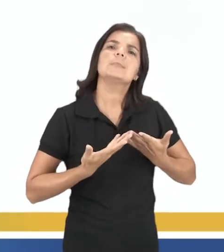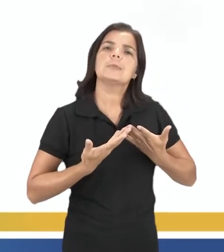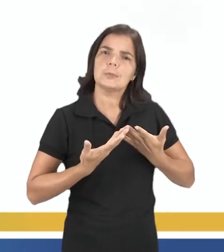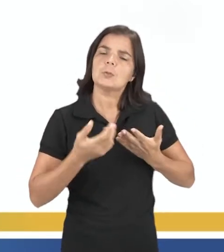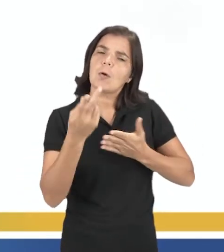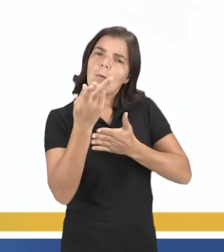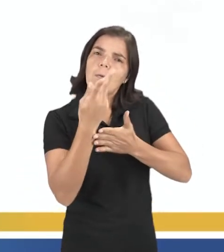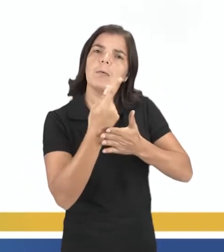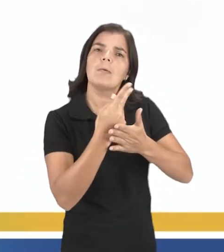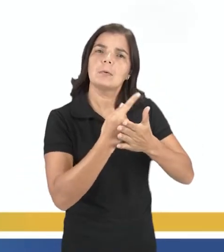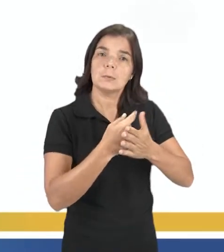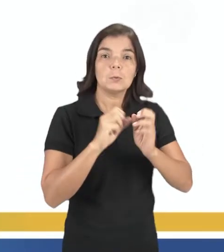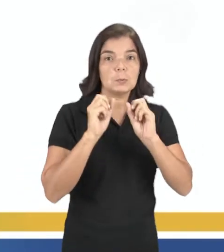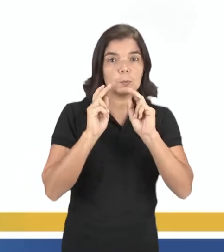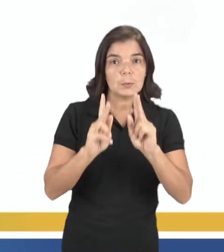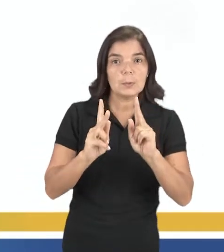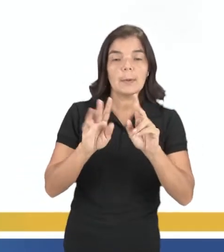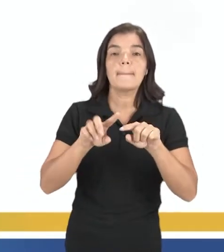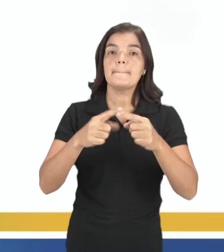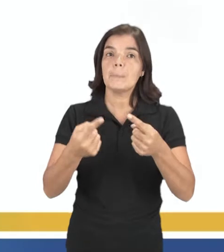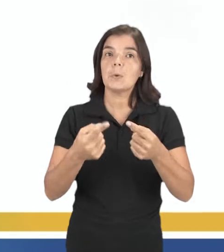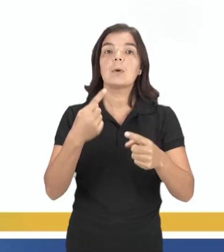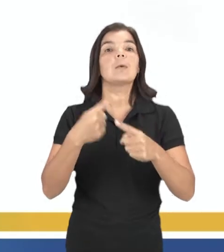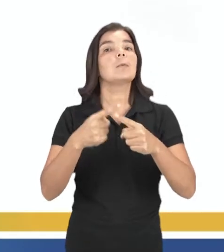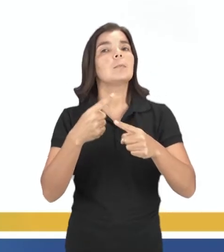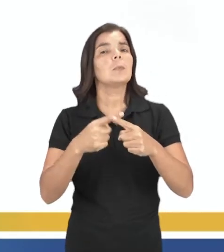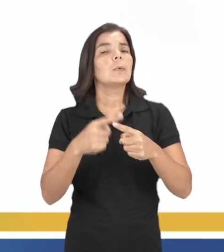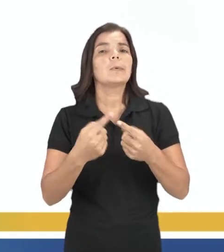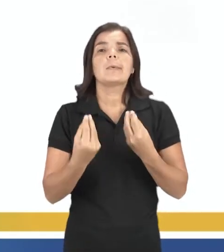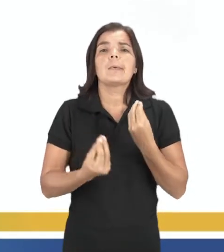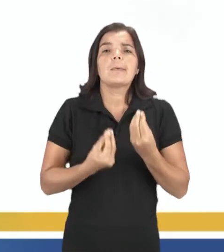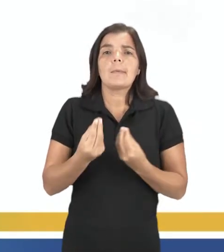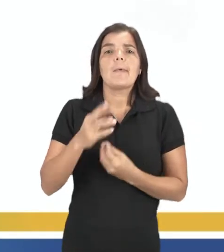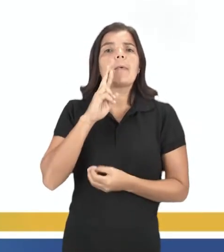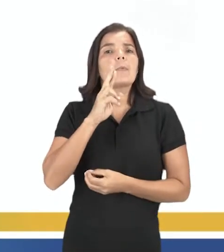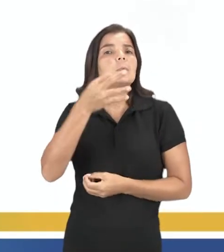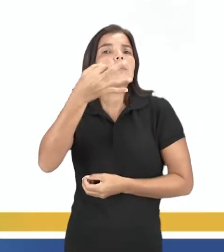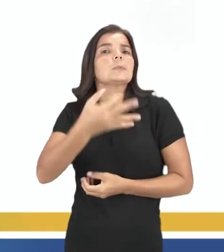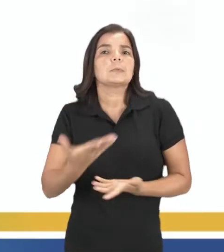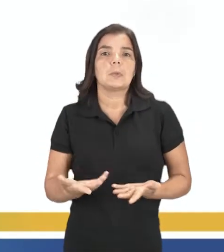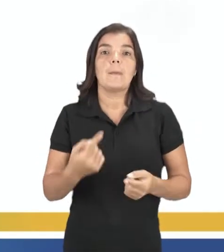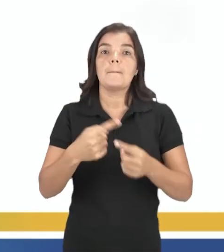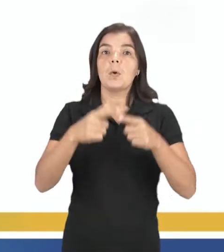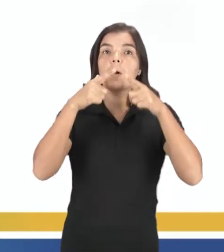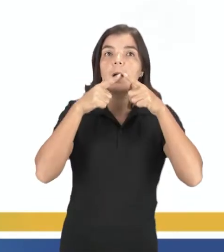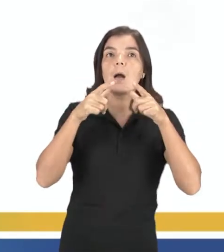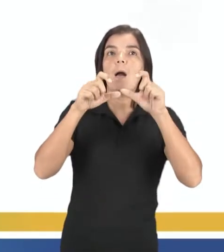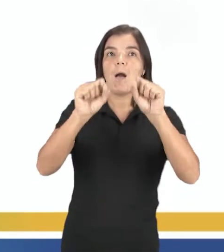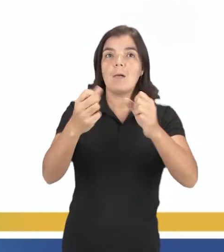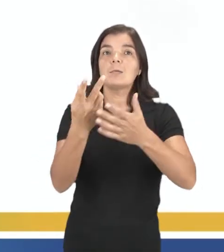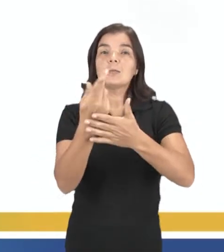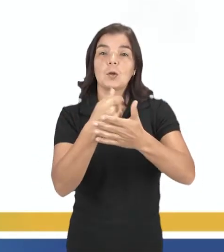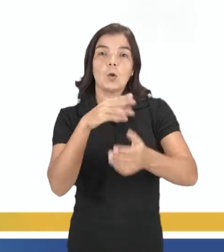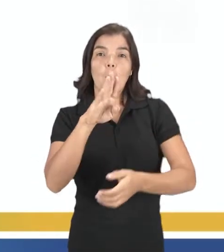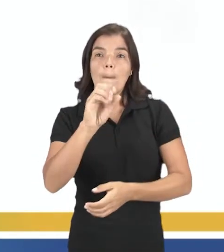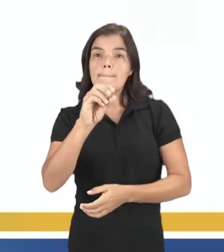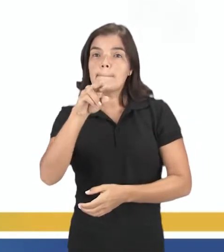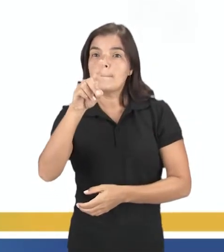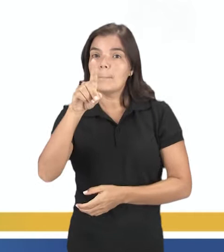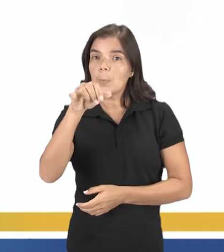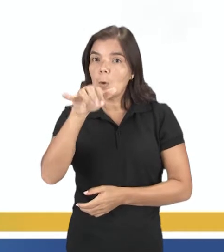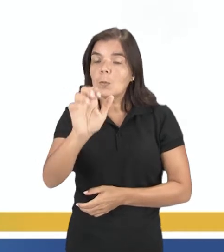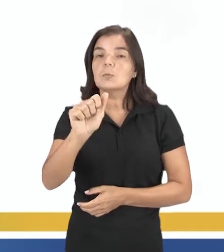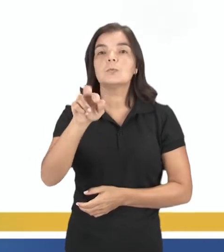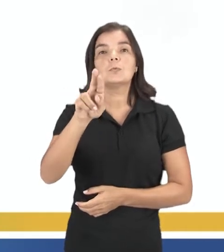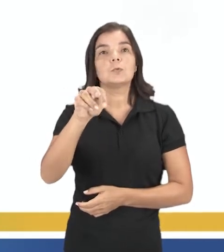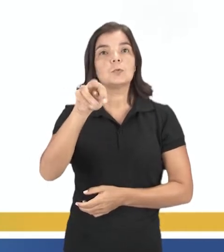artística. Tá certo? E por que então essa resposta correta? Porque a linguagem artística da body art, com